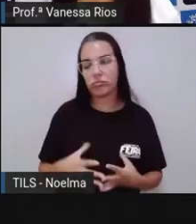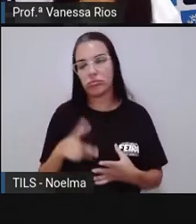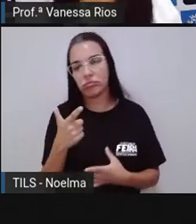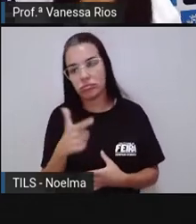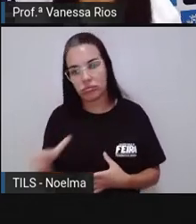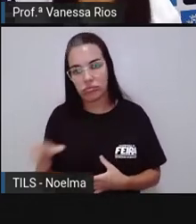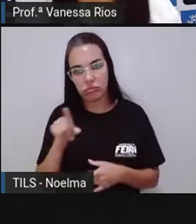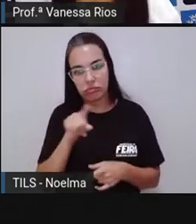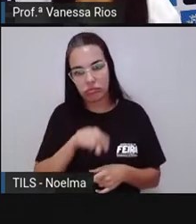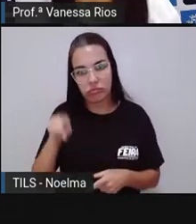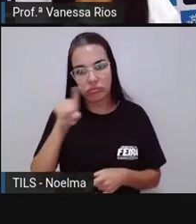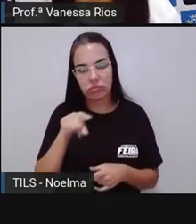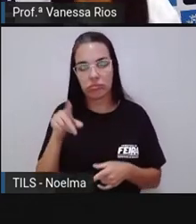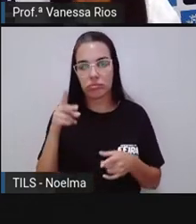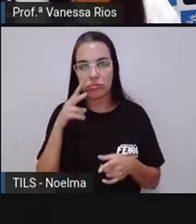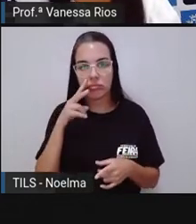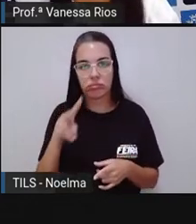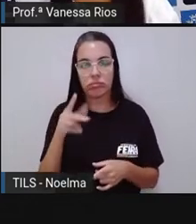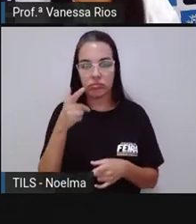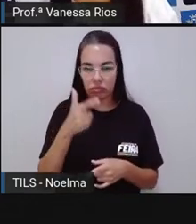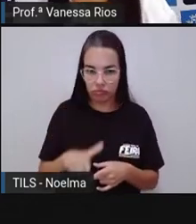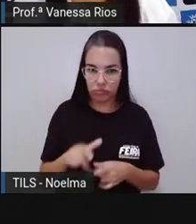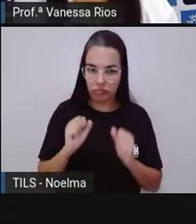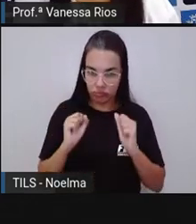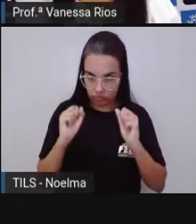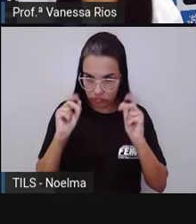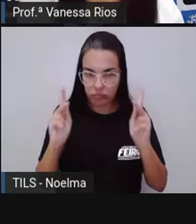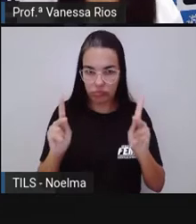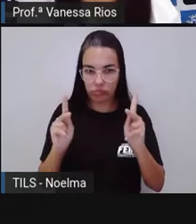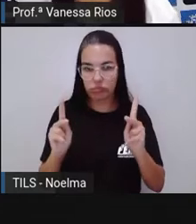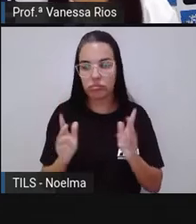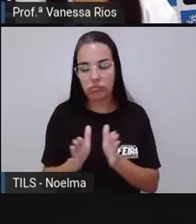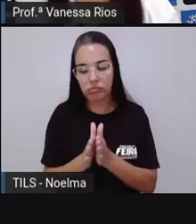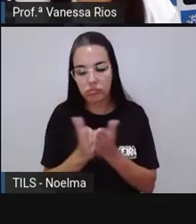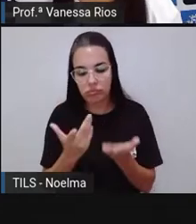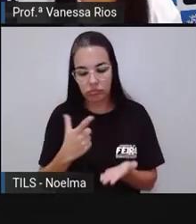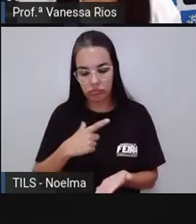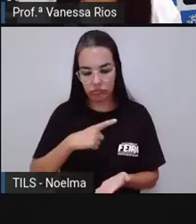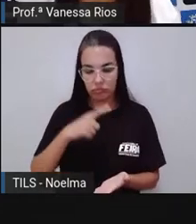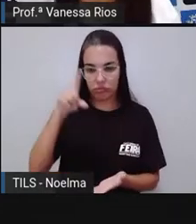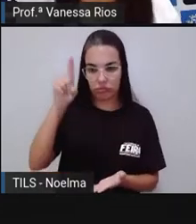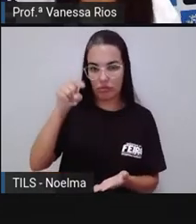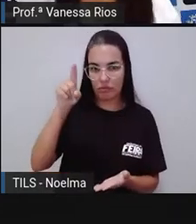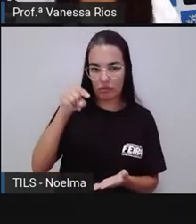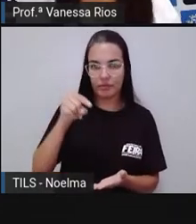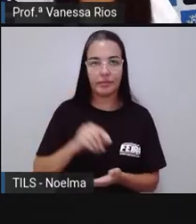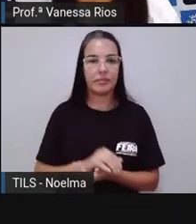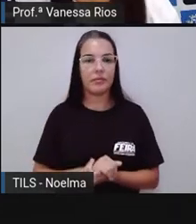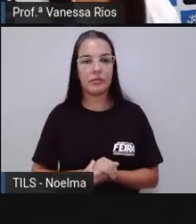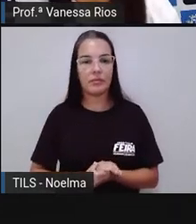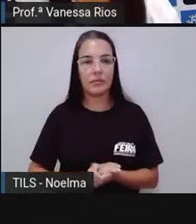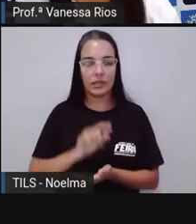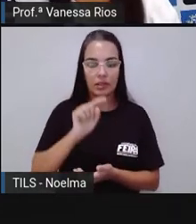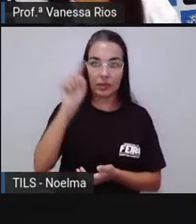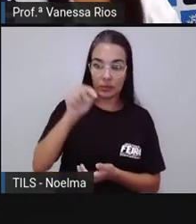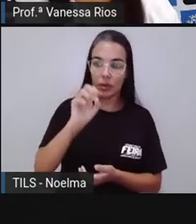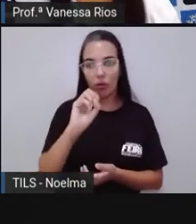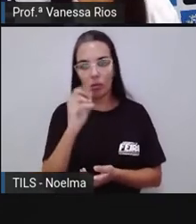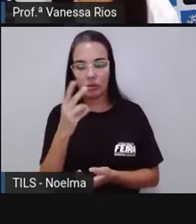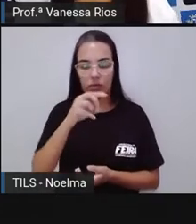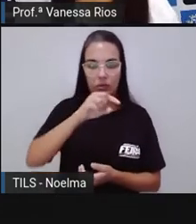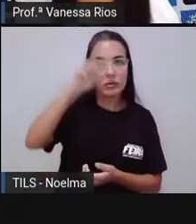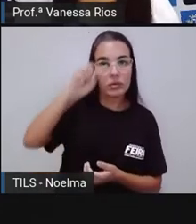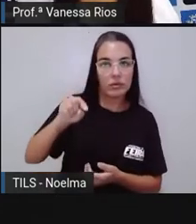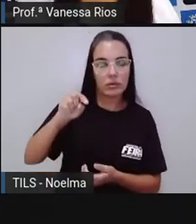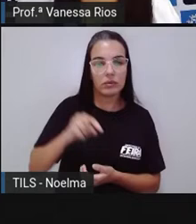observarmos e revisarmos, né? Quando as palavras elas vão receber ou não os acentos, tanto agudo quanto